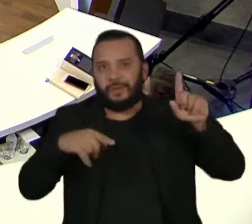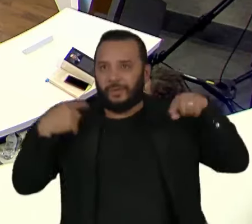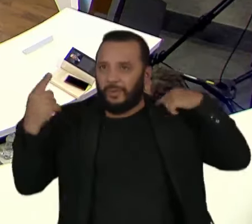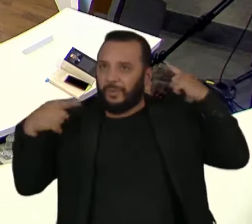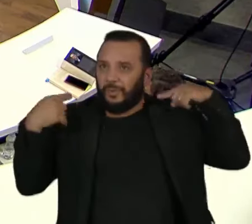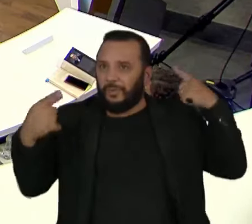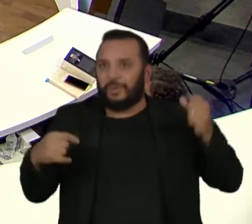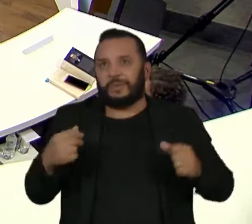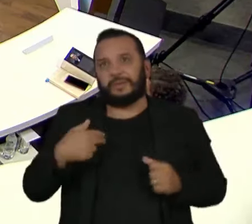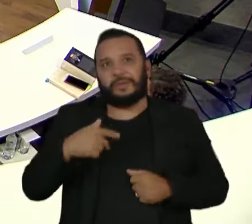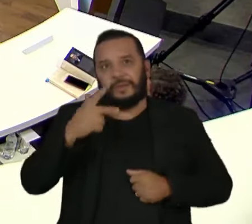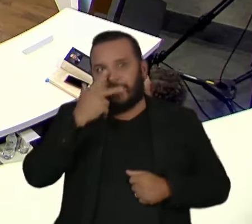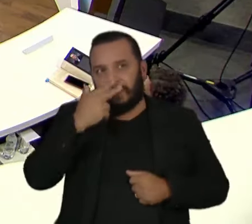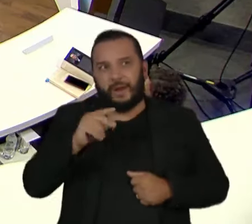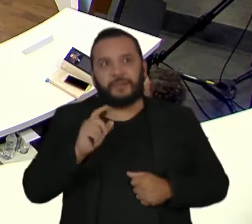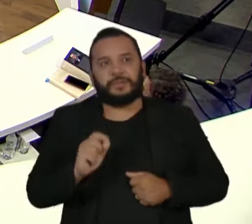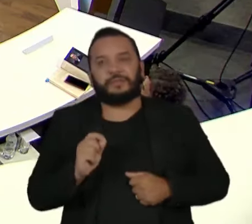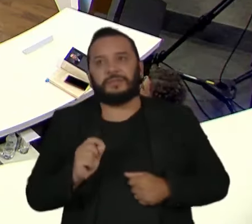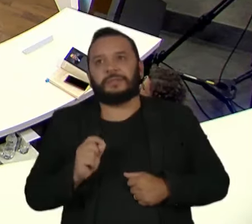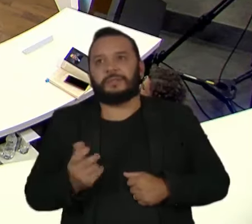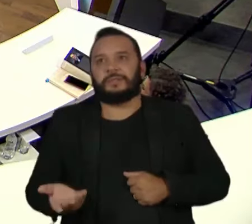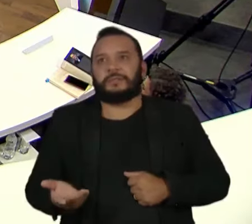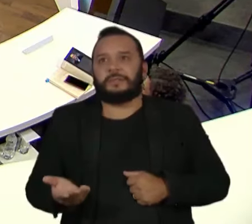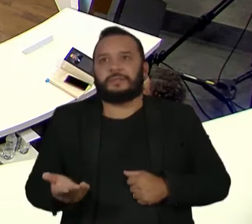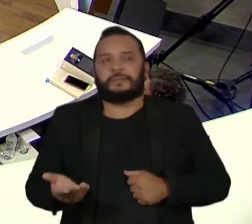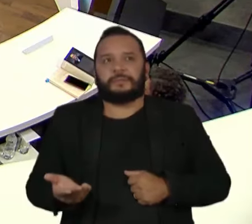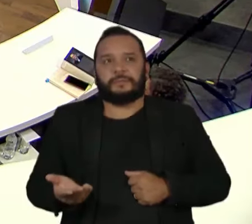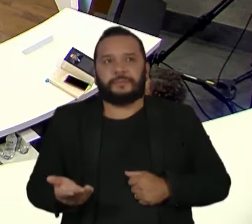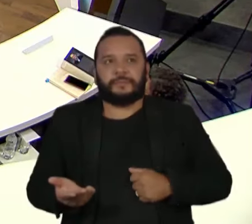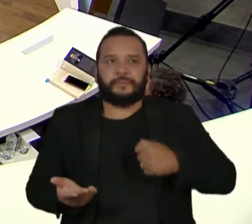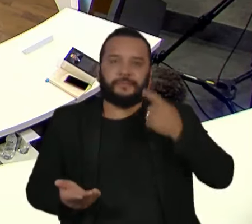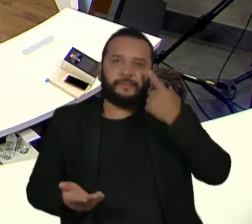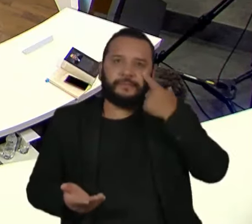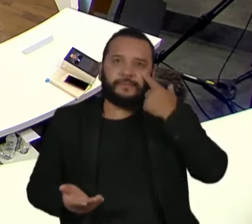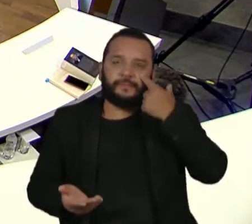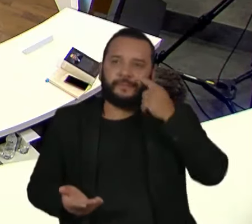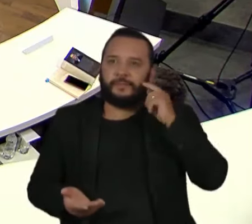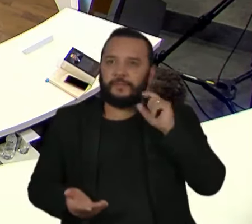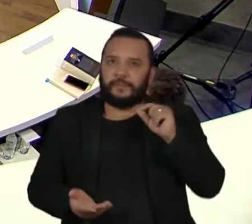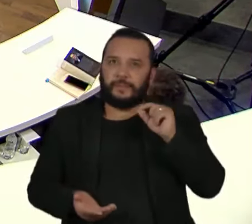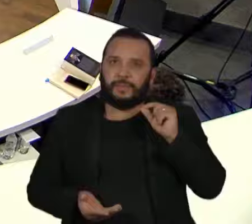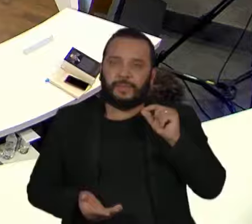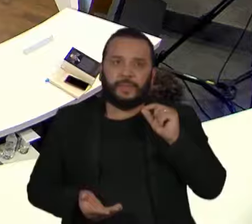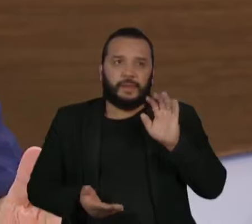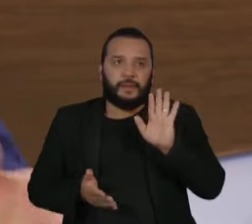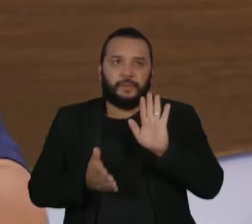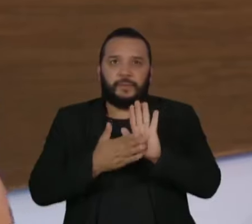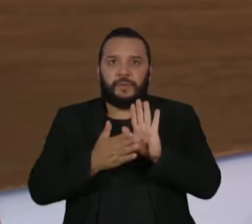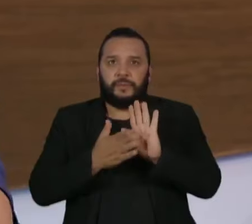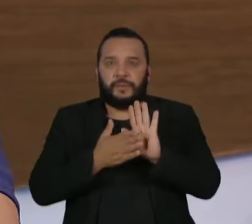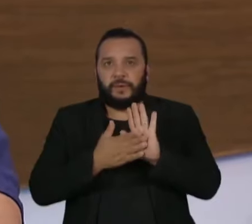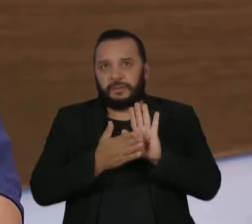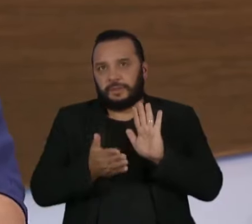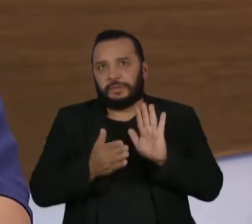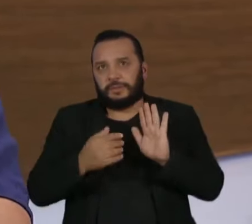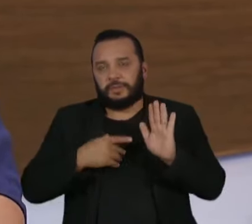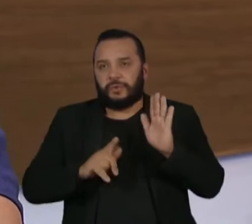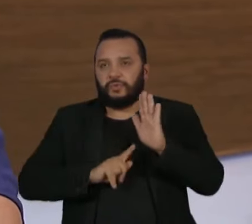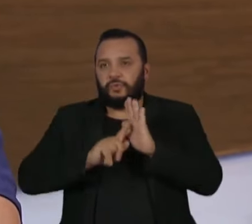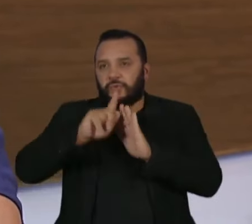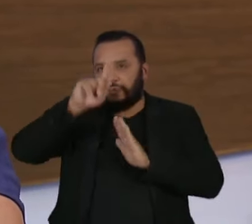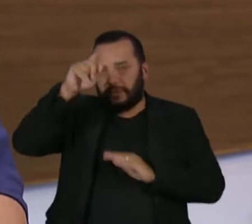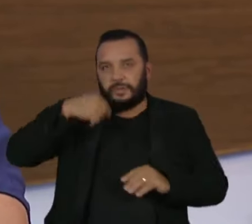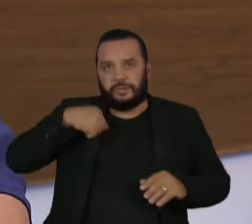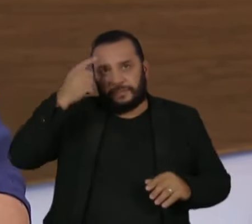Olha, Marcelo, eu acho o seguinte, cara, veja a situação dessas propostas de voo espacial. Eu estava pensando nisso